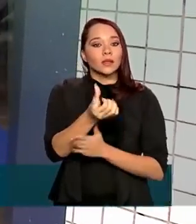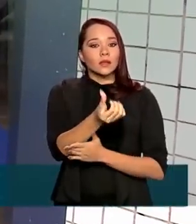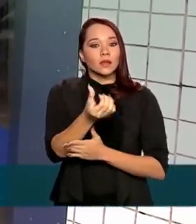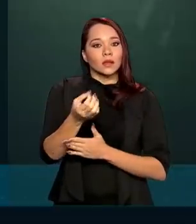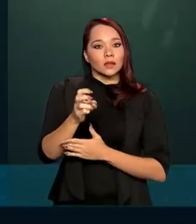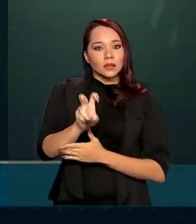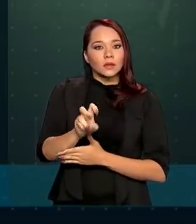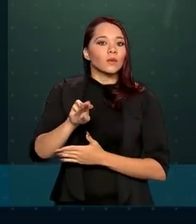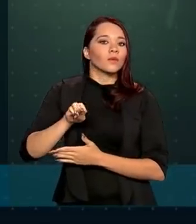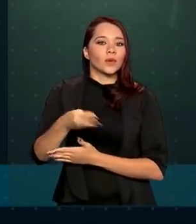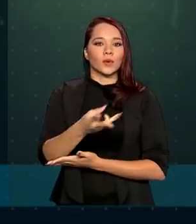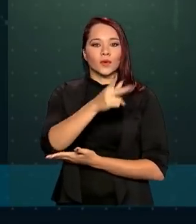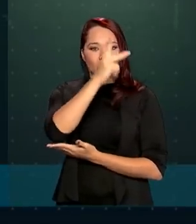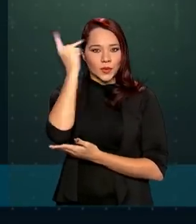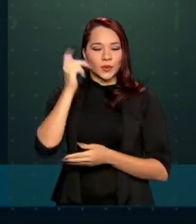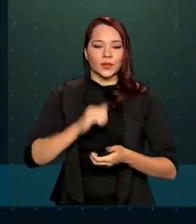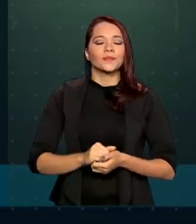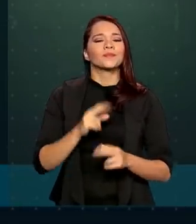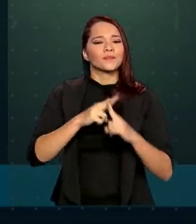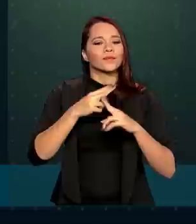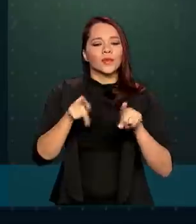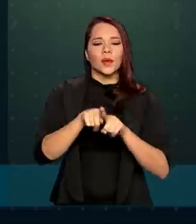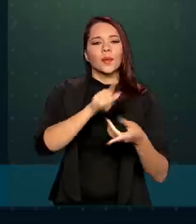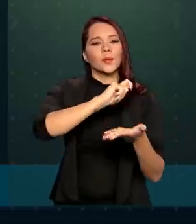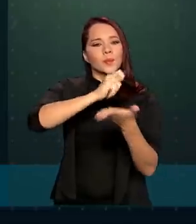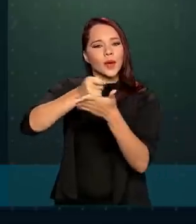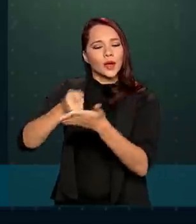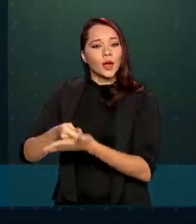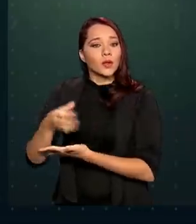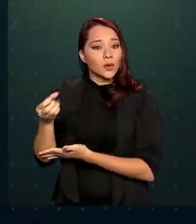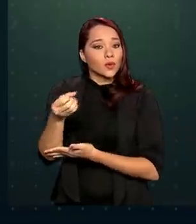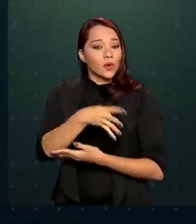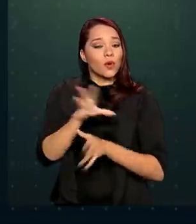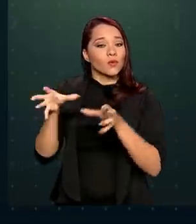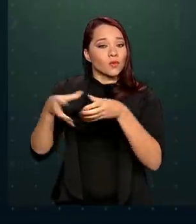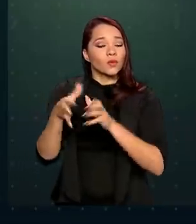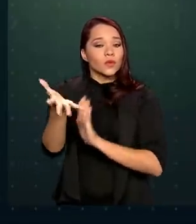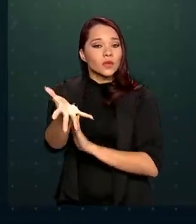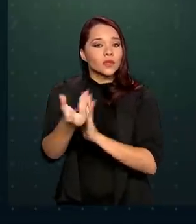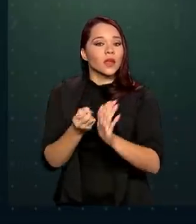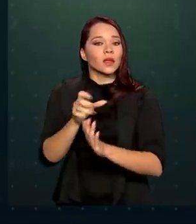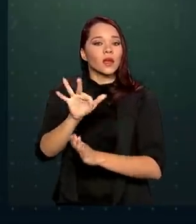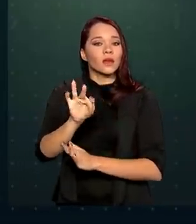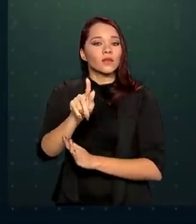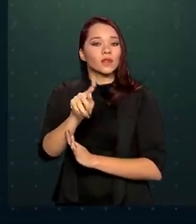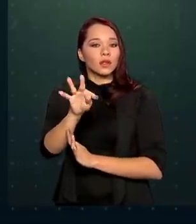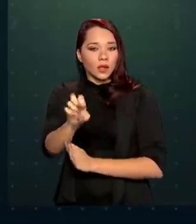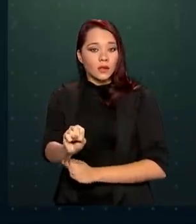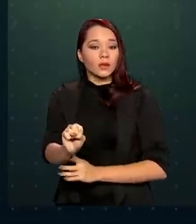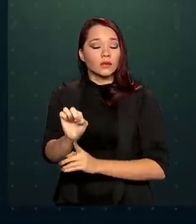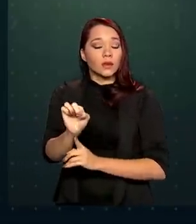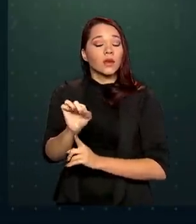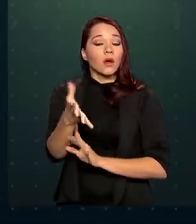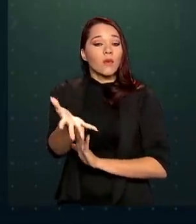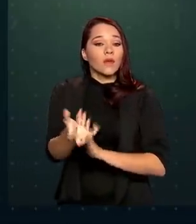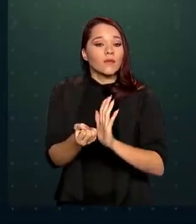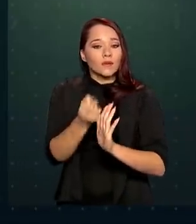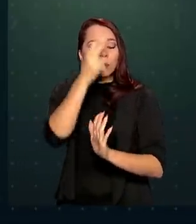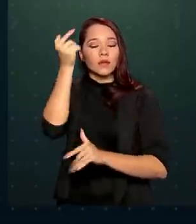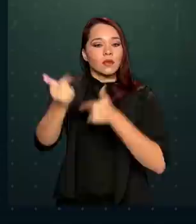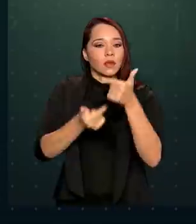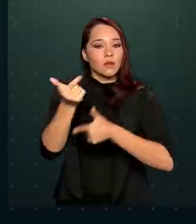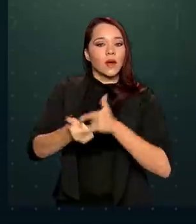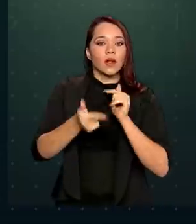pessoas. A Caixa também está pagando uma nova rodada de saques do FGTS, o benefício ao trabalhador pelo